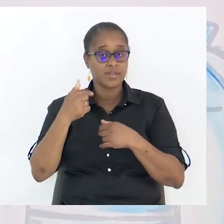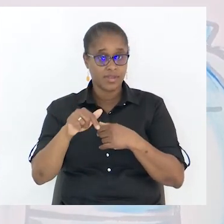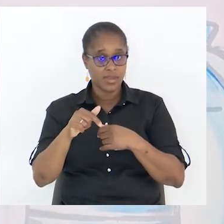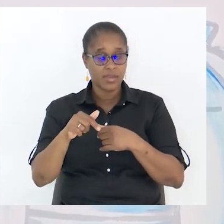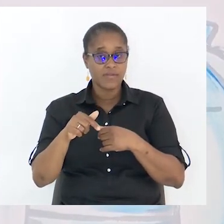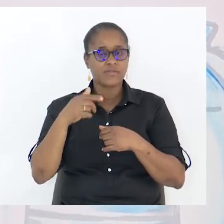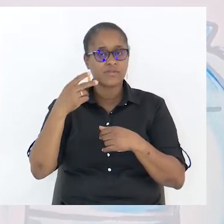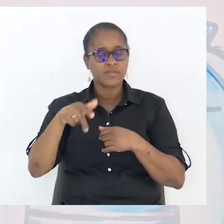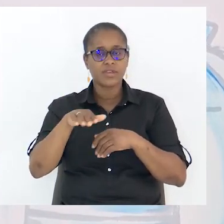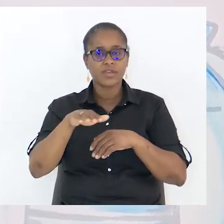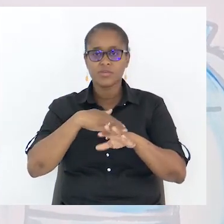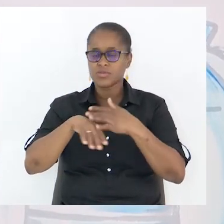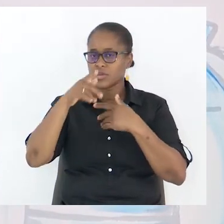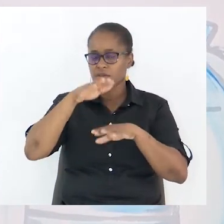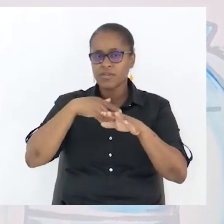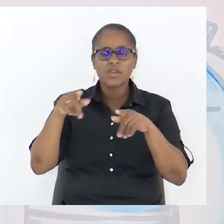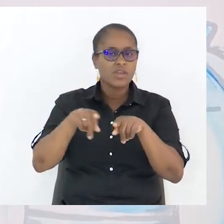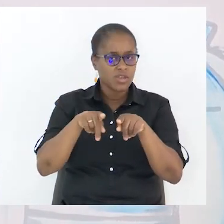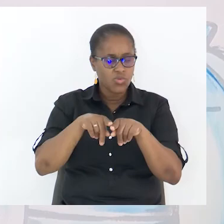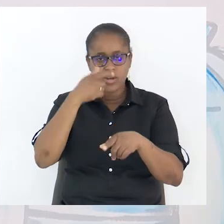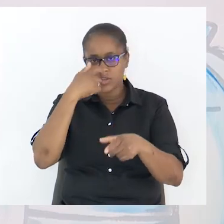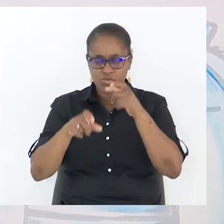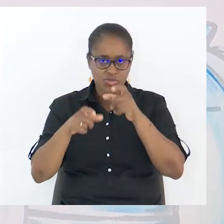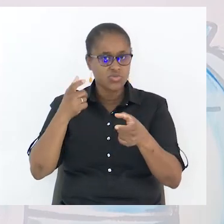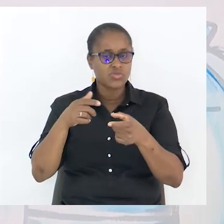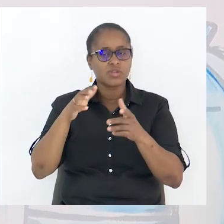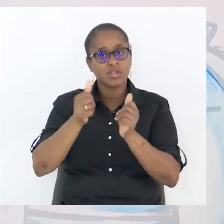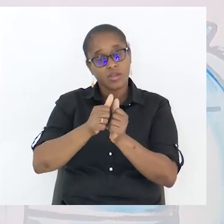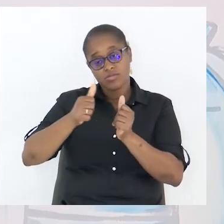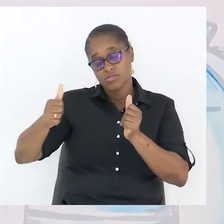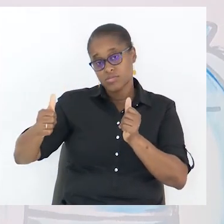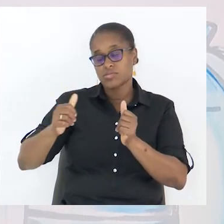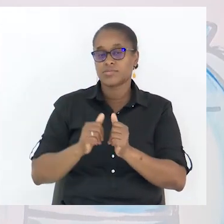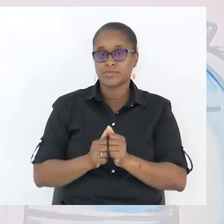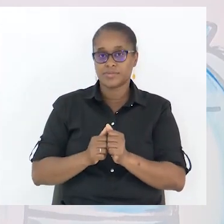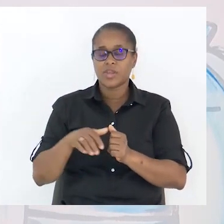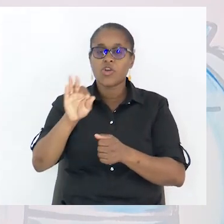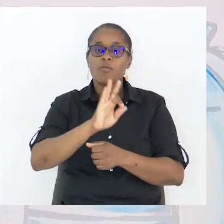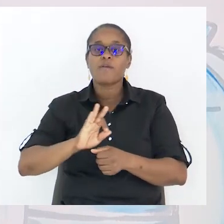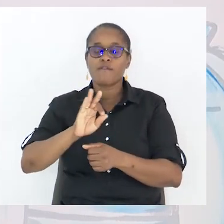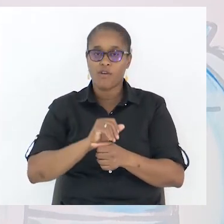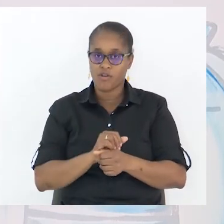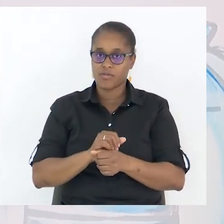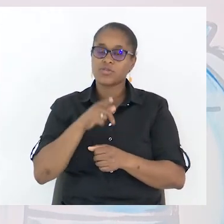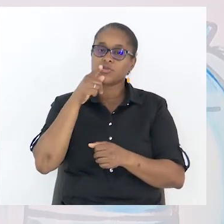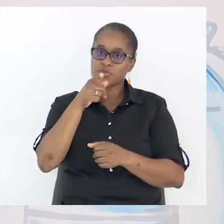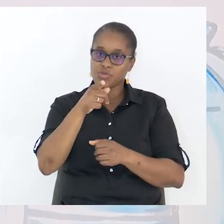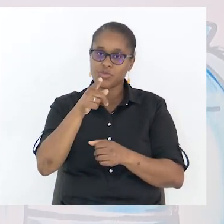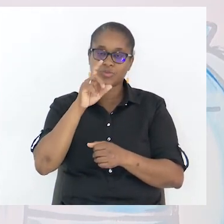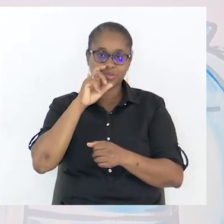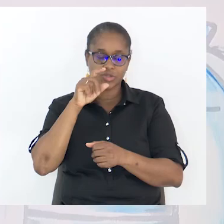colocar às pessoas também a fazer essa mesma prática. Manter distanciamento. É uma forma de tu